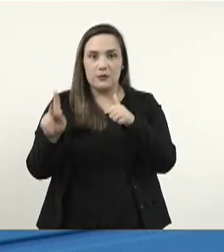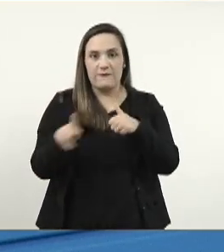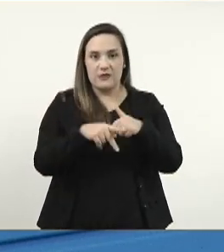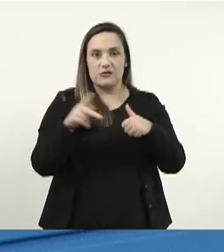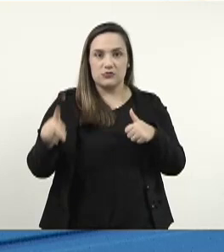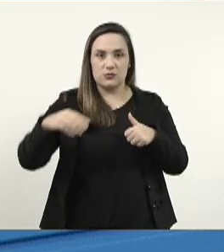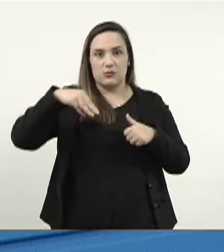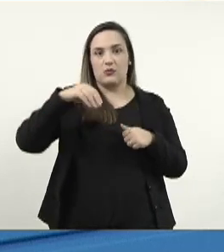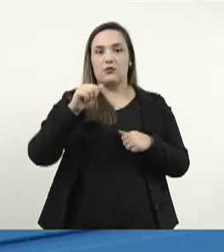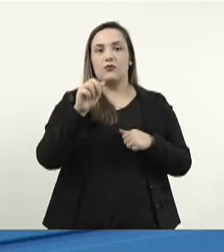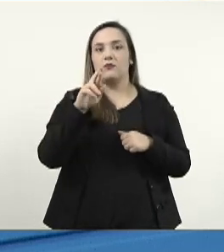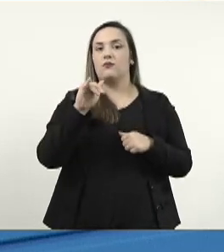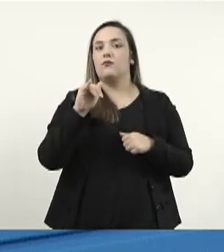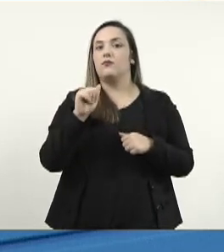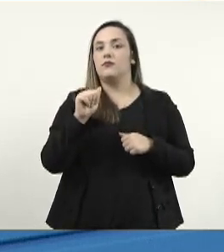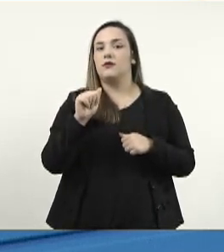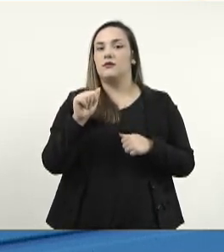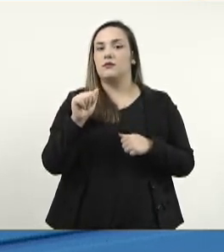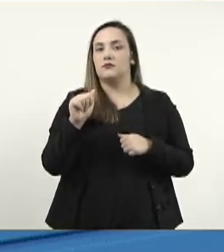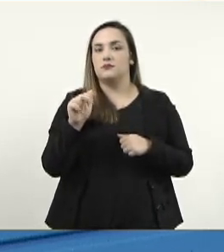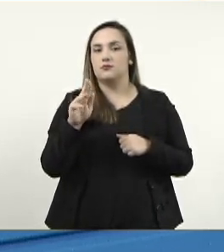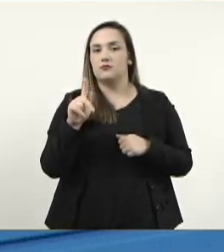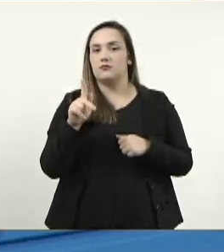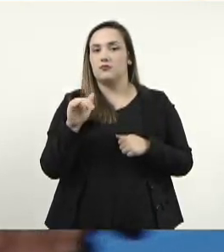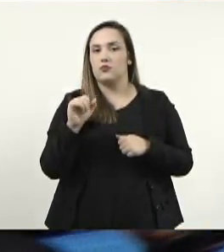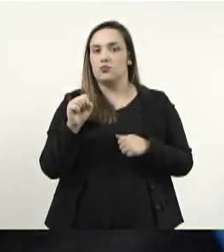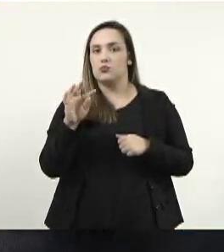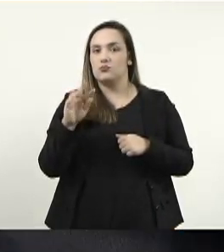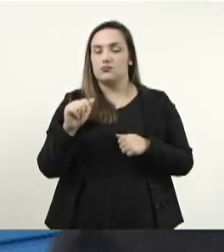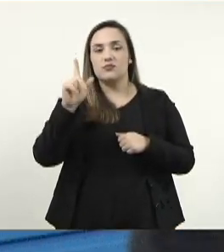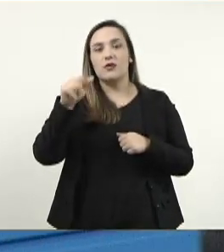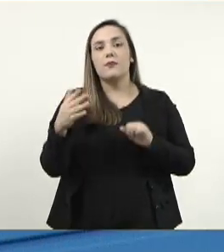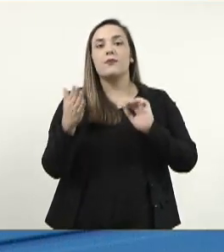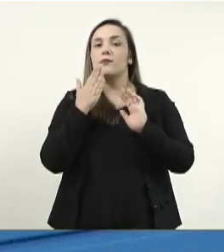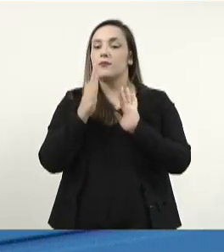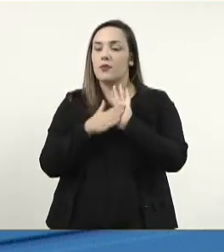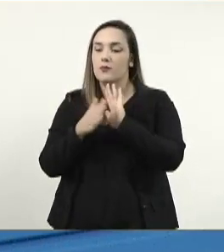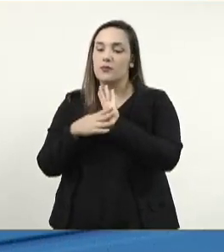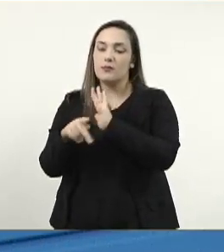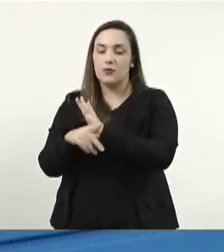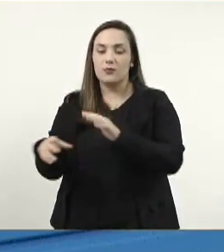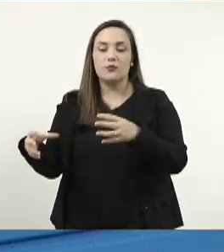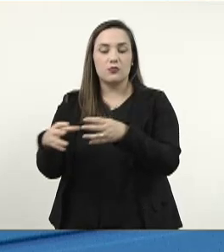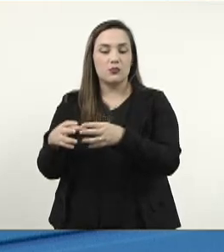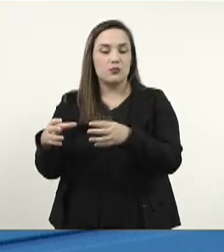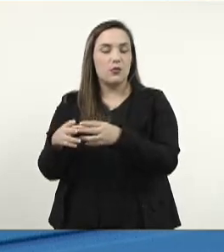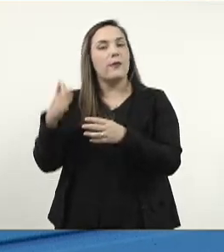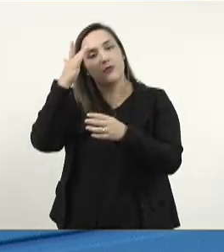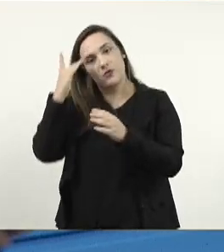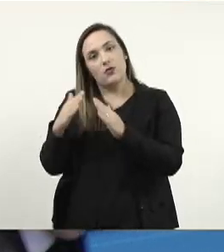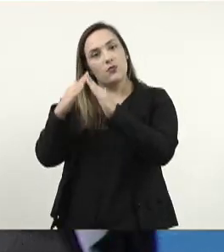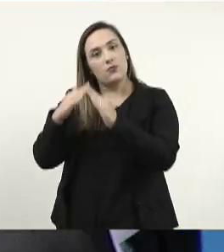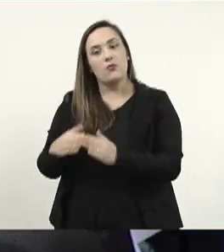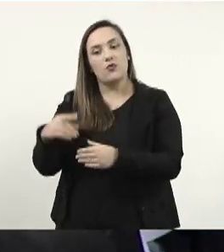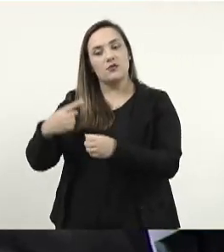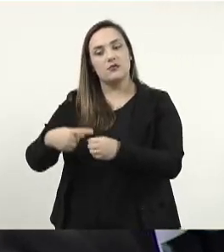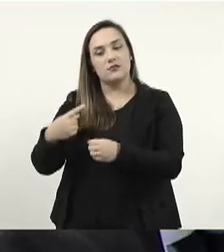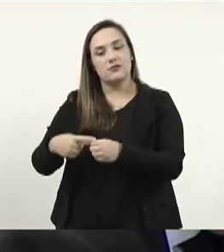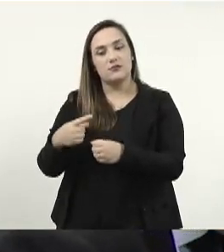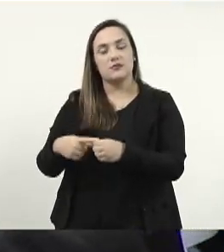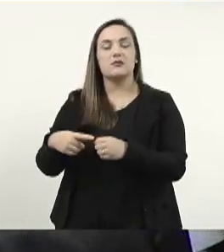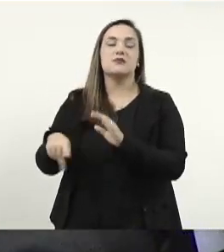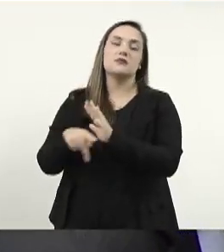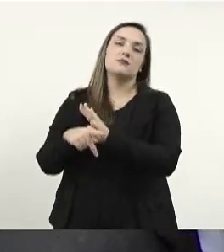Costa Ramos da Silva foi encaminhada a pedido de moradores do município de